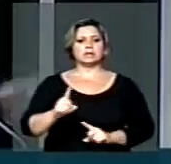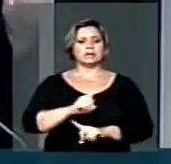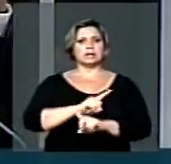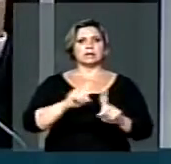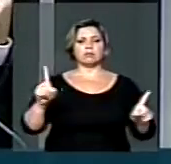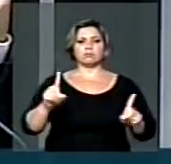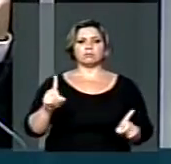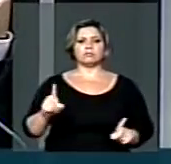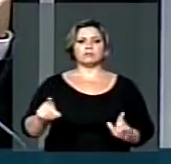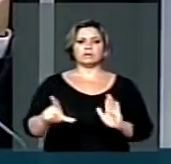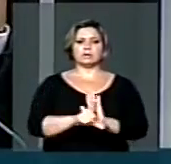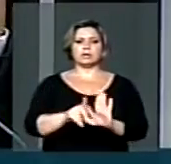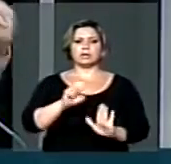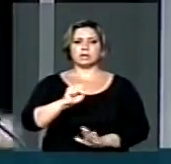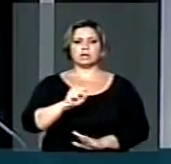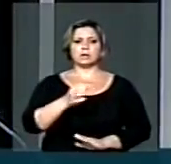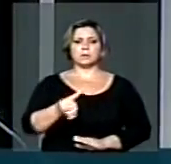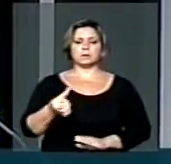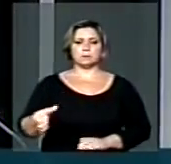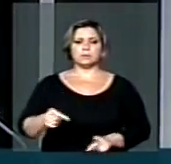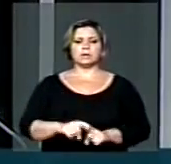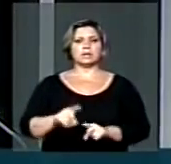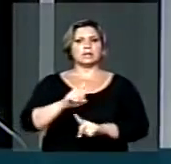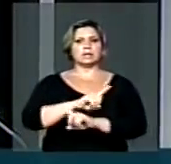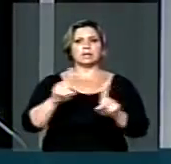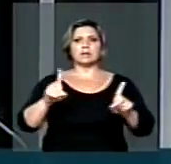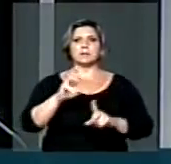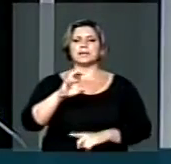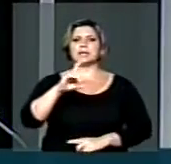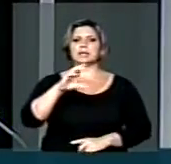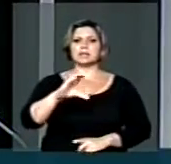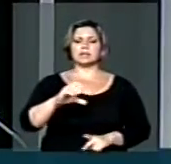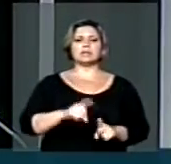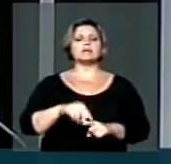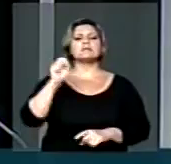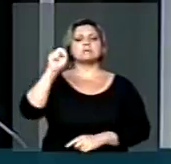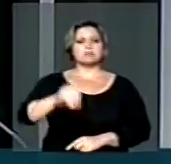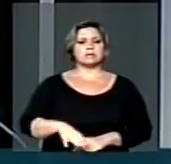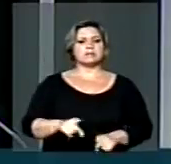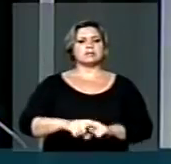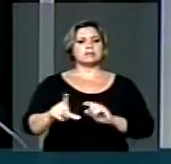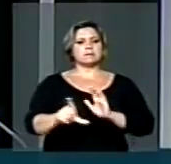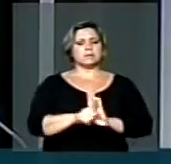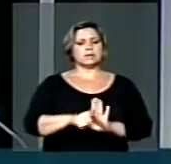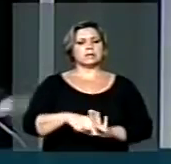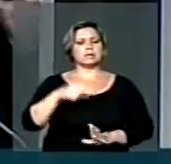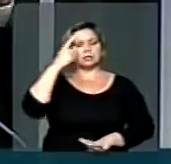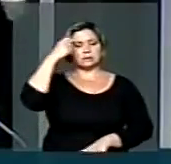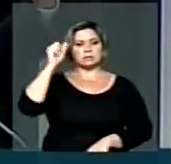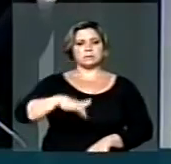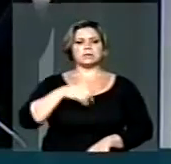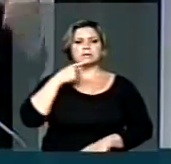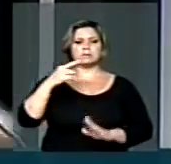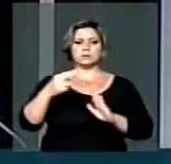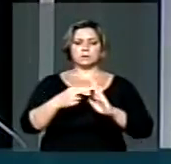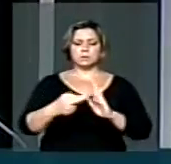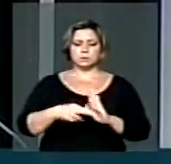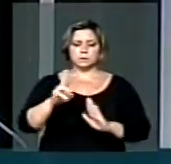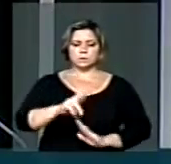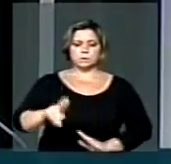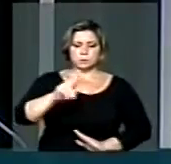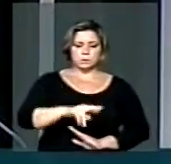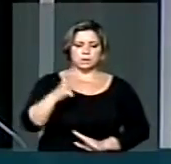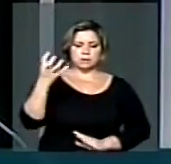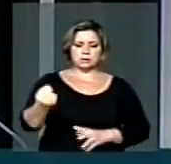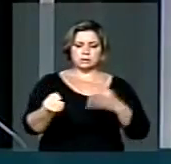à lei 8666, não ao RDC, e sim a uma lei mais racional que incorpora as virtudes de um